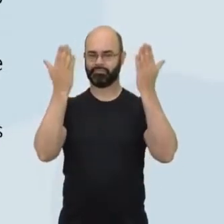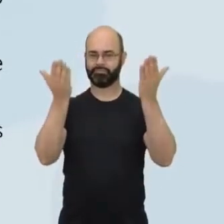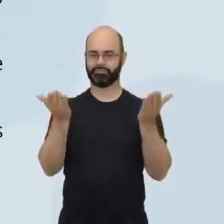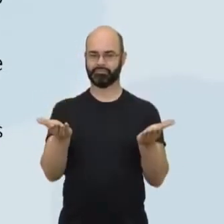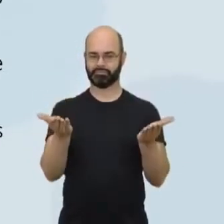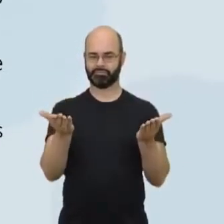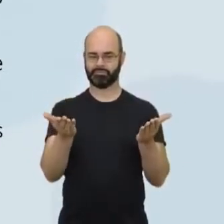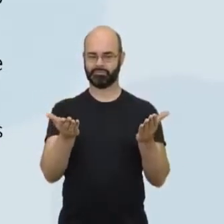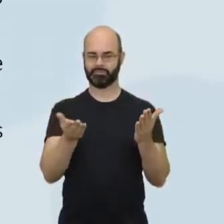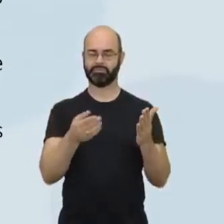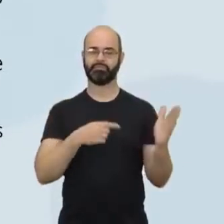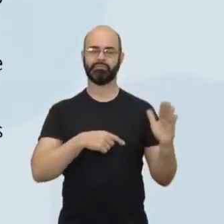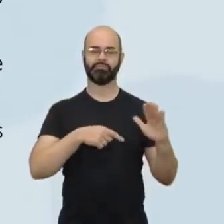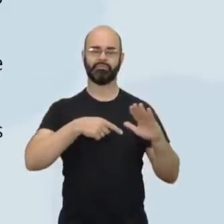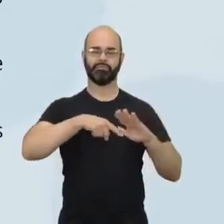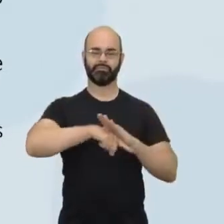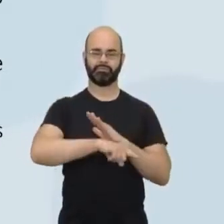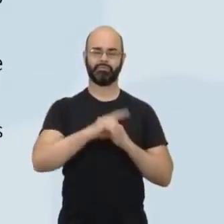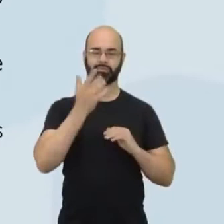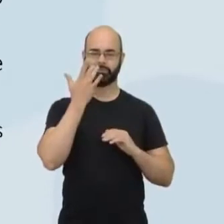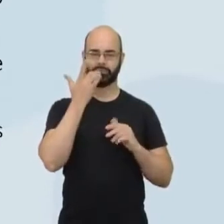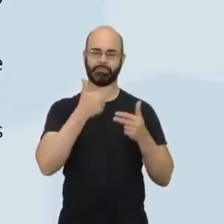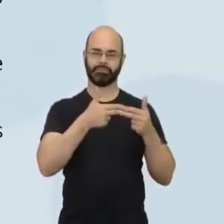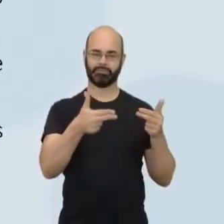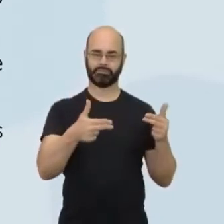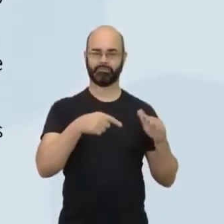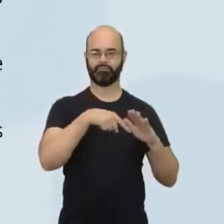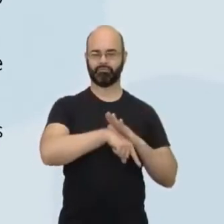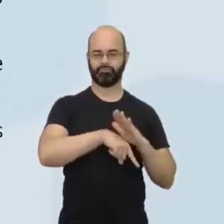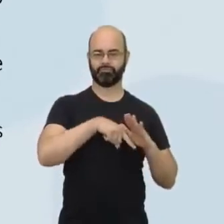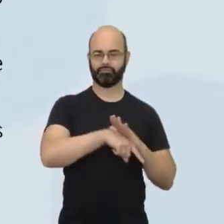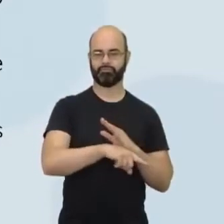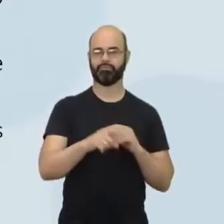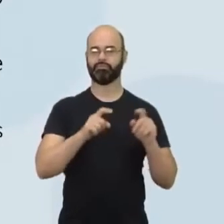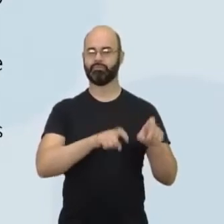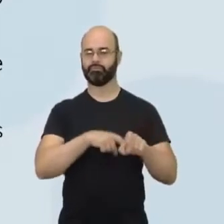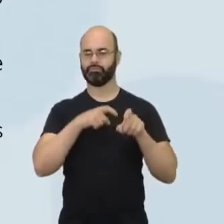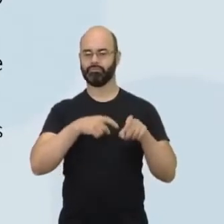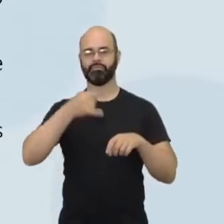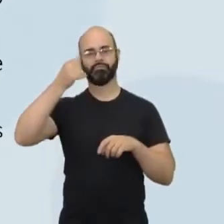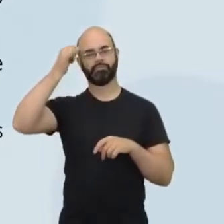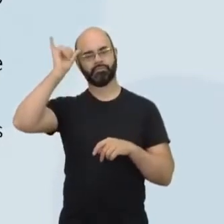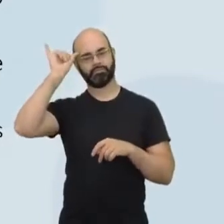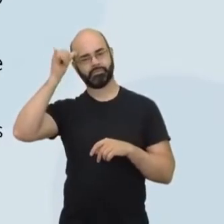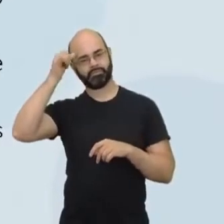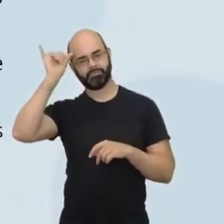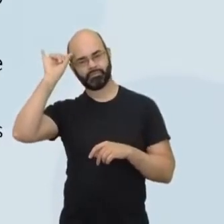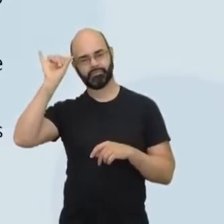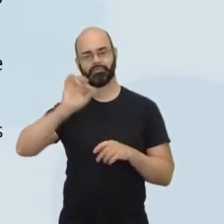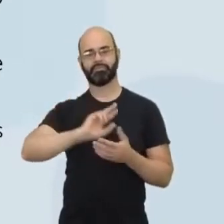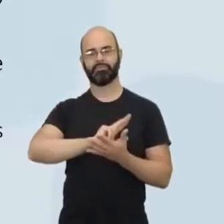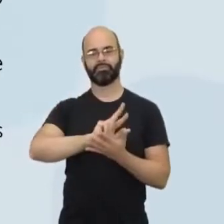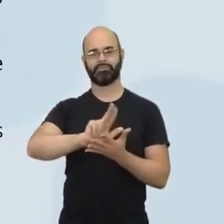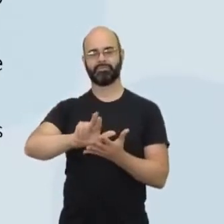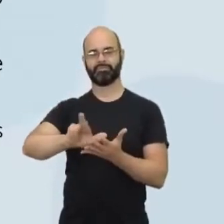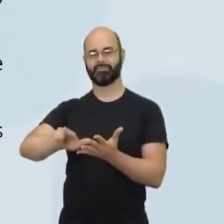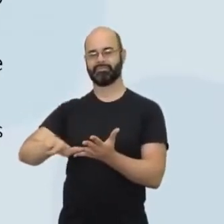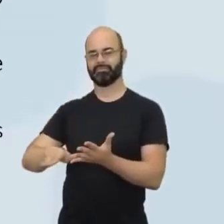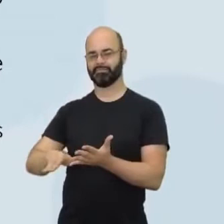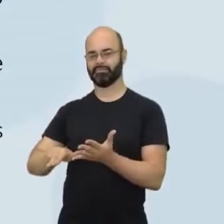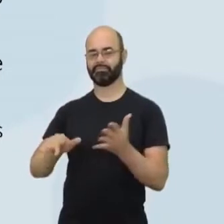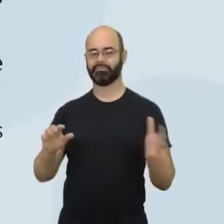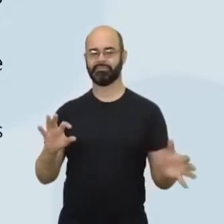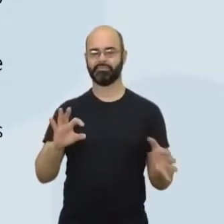exploração mineral, agricultura, pecuária, entre outras, e relacionar com os